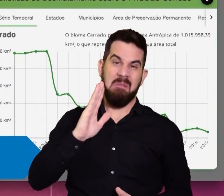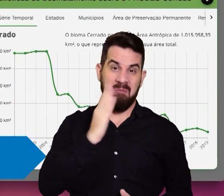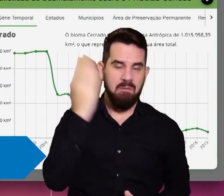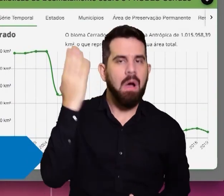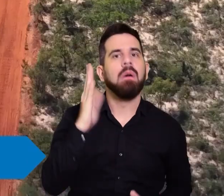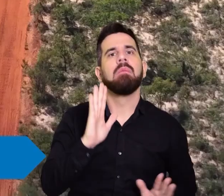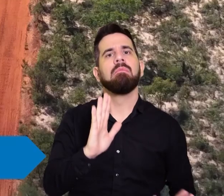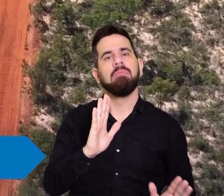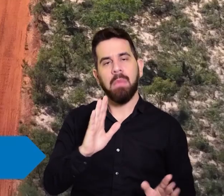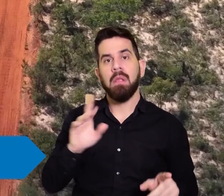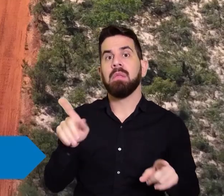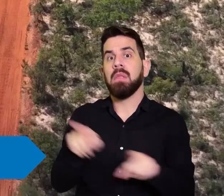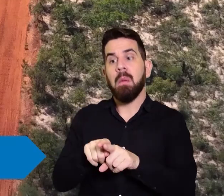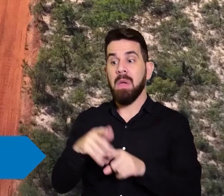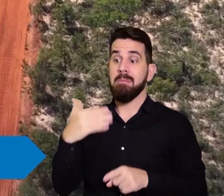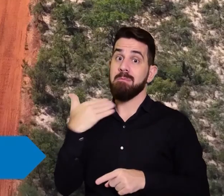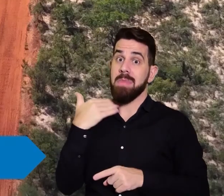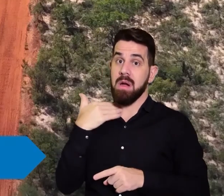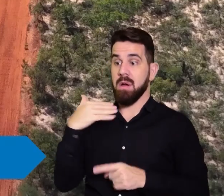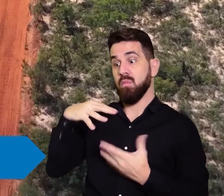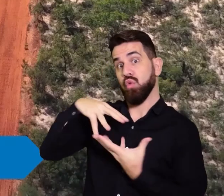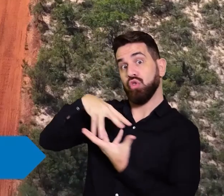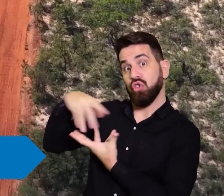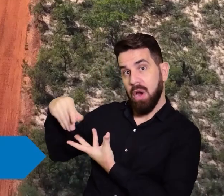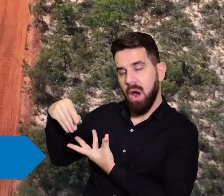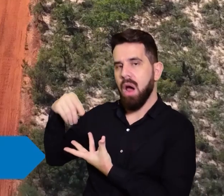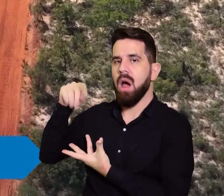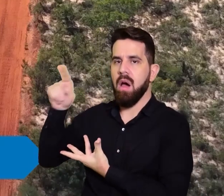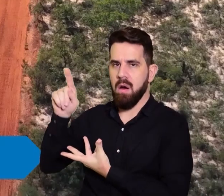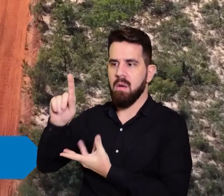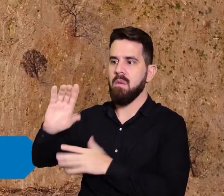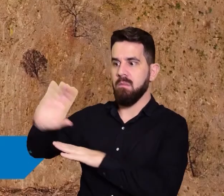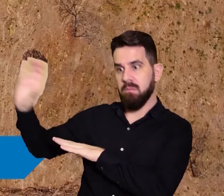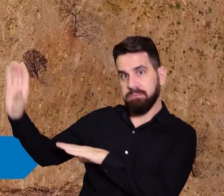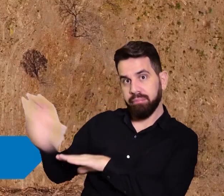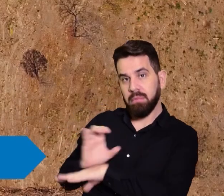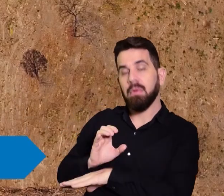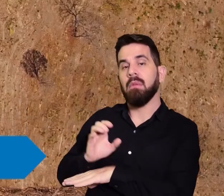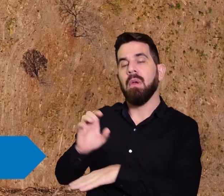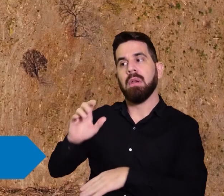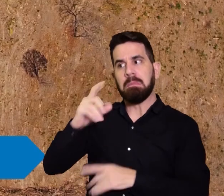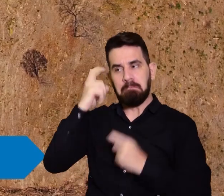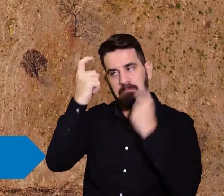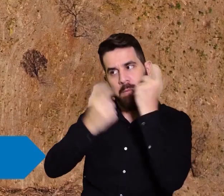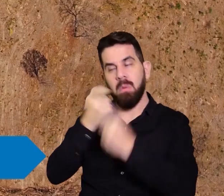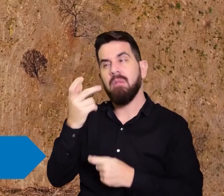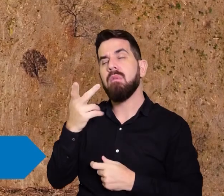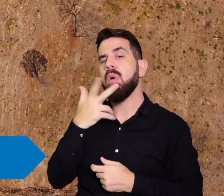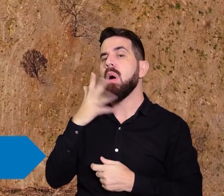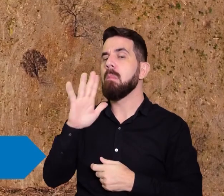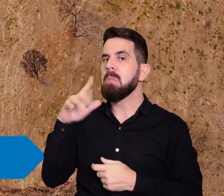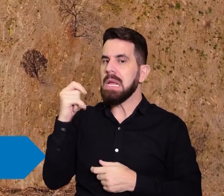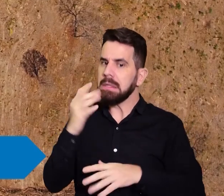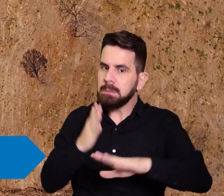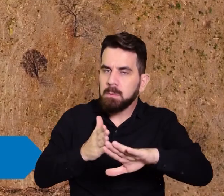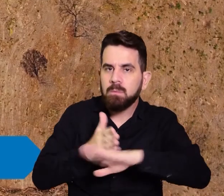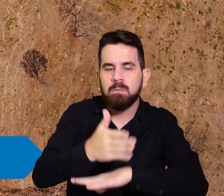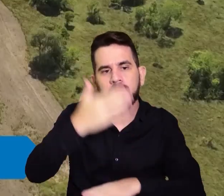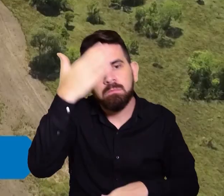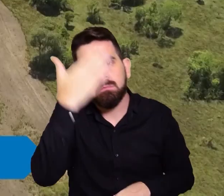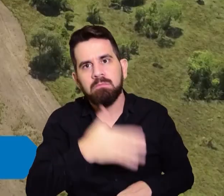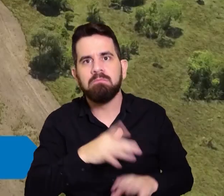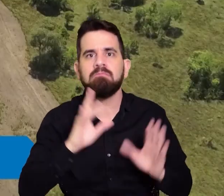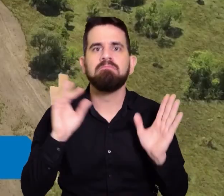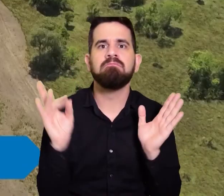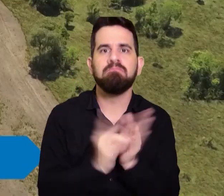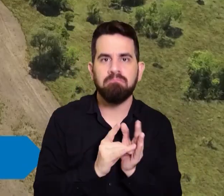Mundial as instituições já tinham uma preocupação de que alguém fizesse a validação desses desmatamentos de modo assim